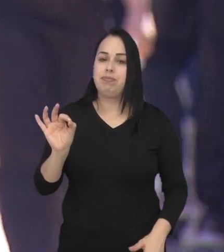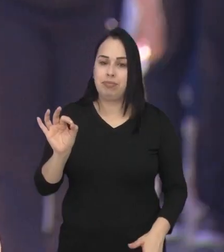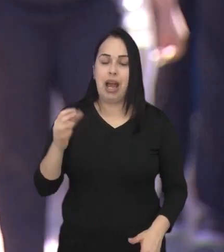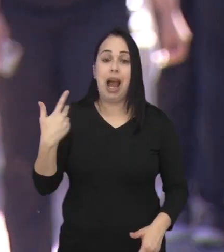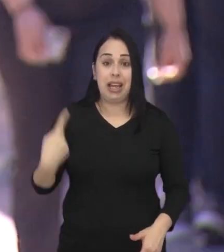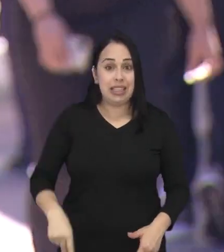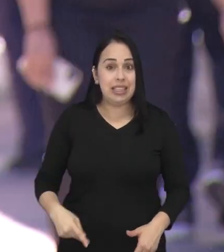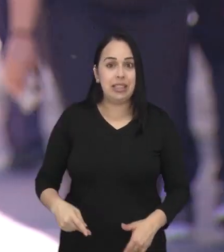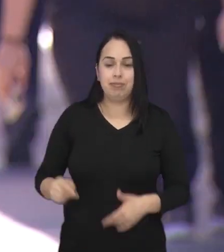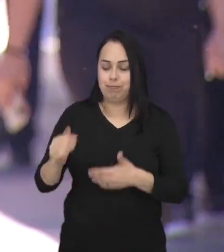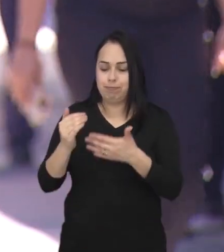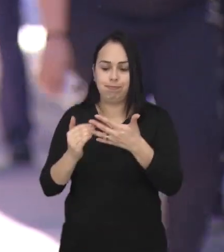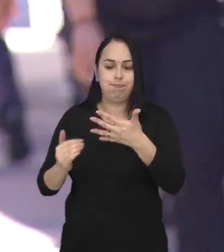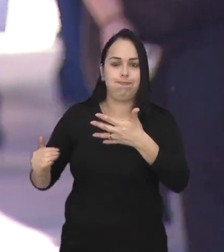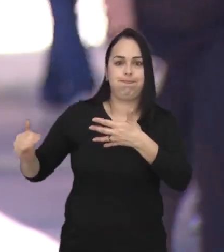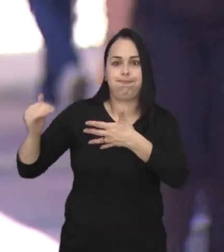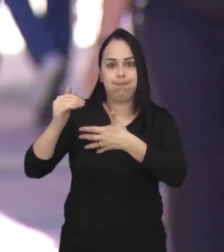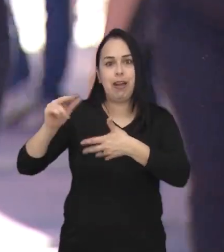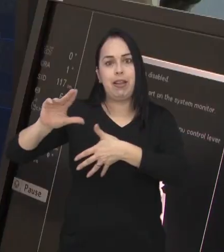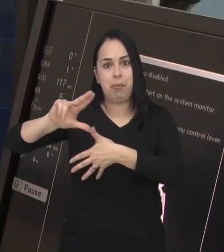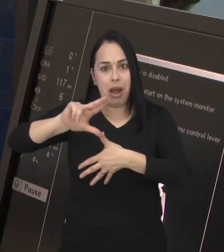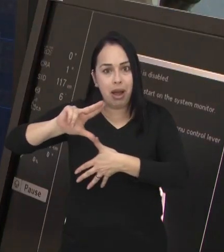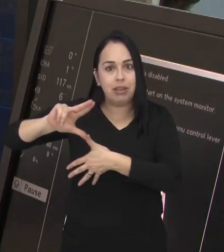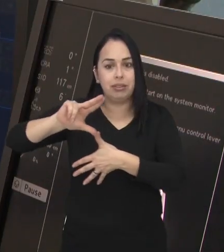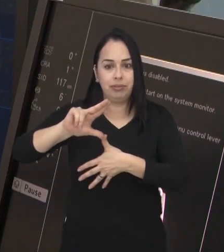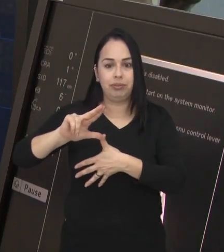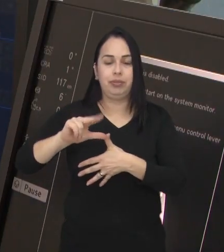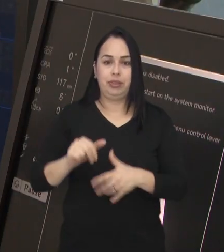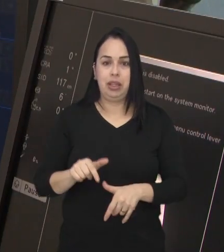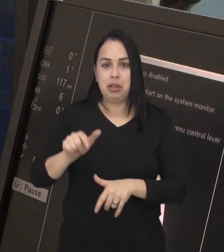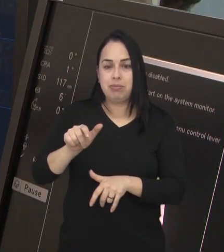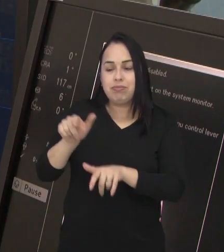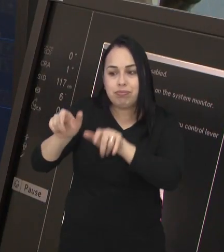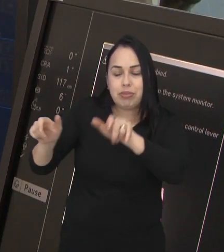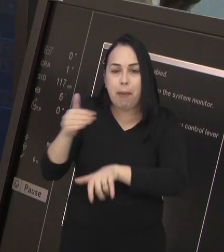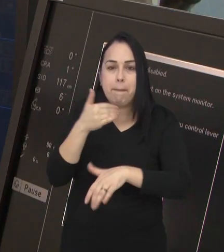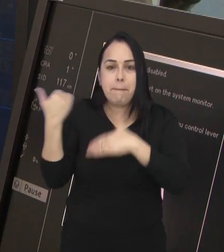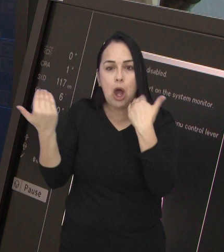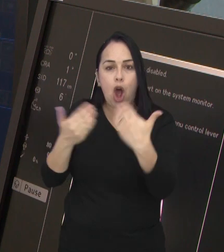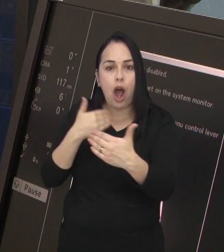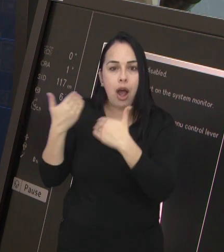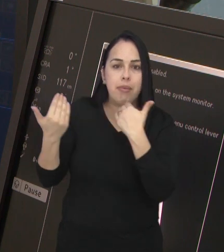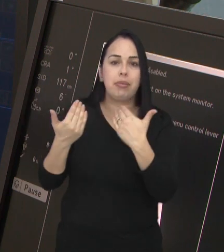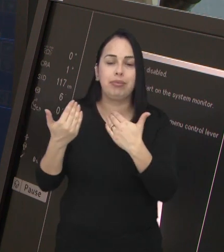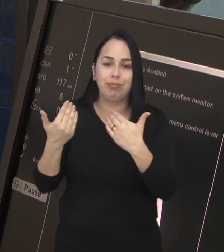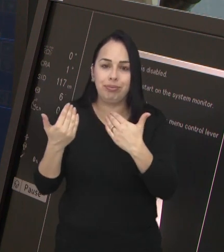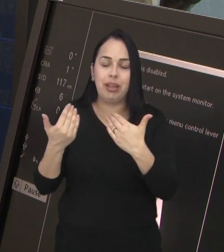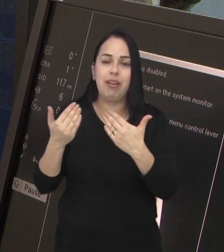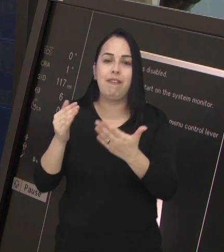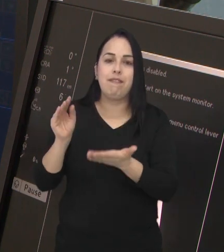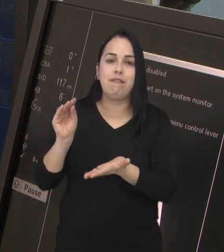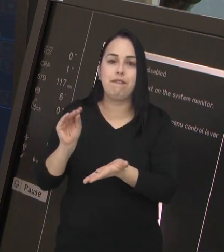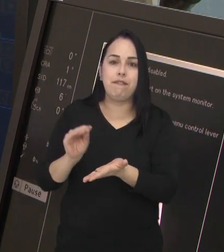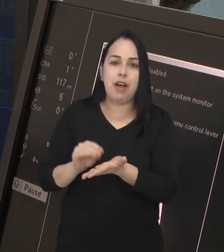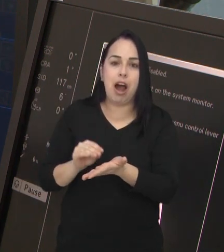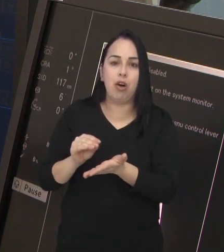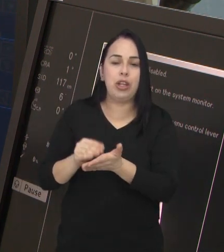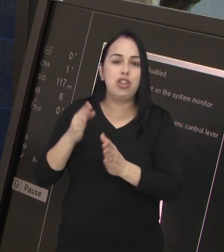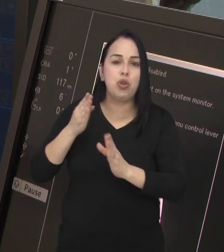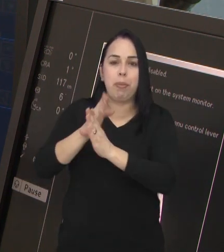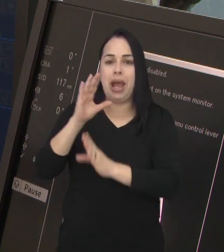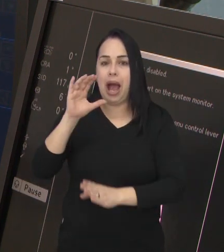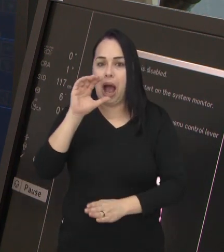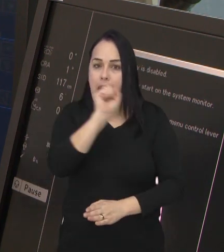maior taxa da América Latina. Os altos números de mortalidade podem estar relacionados à